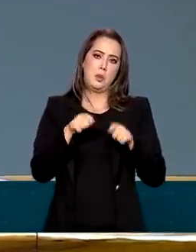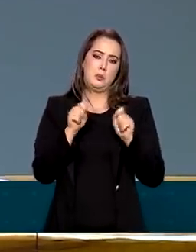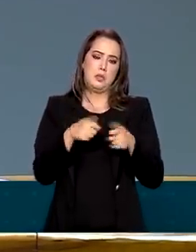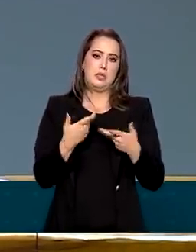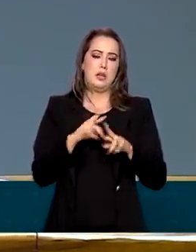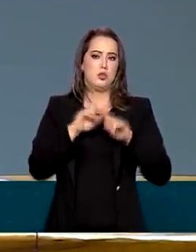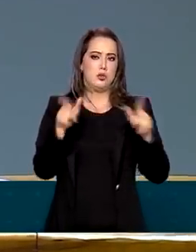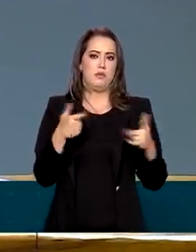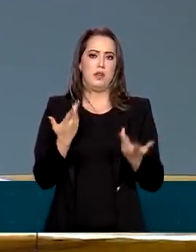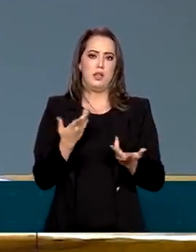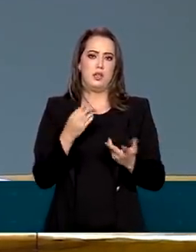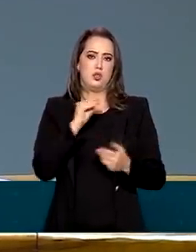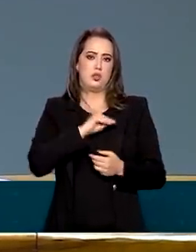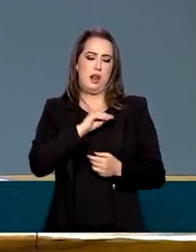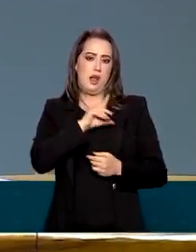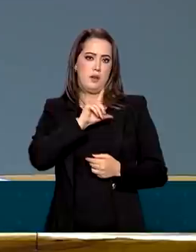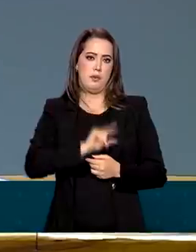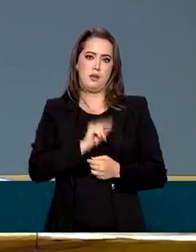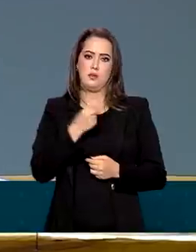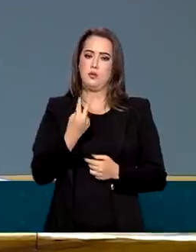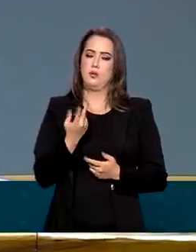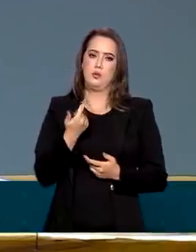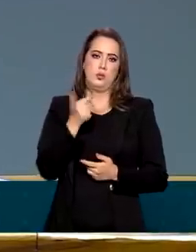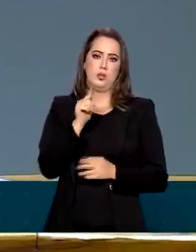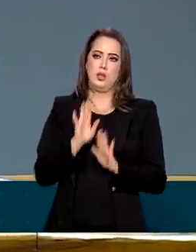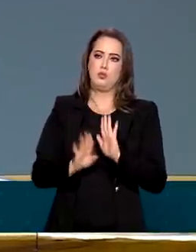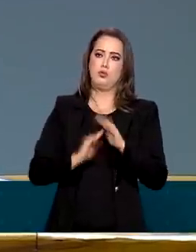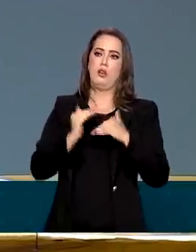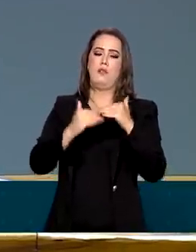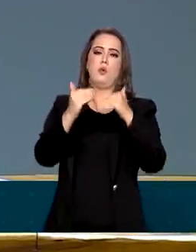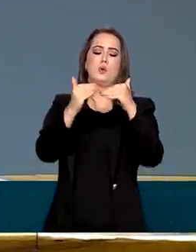básica e não aquela rampa de ascensão social.